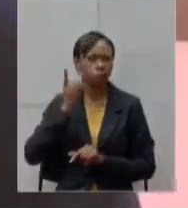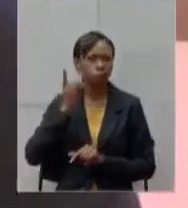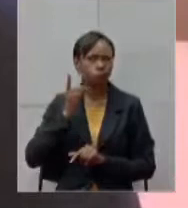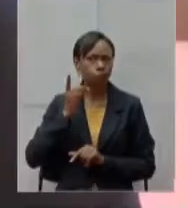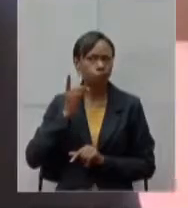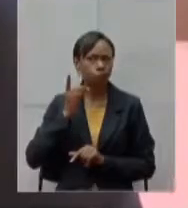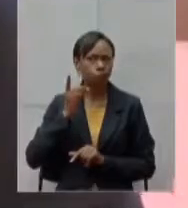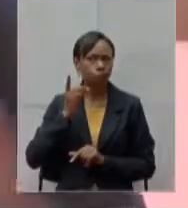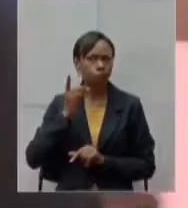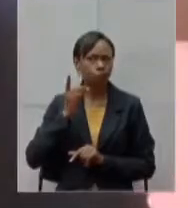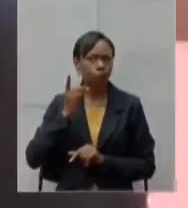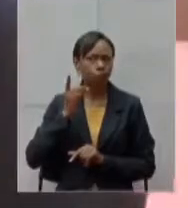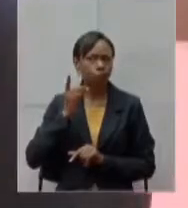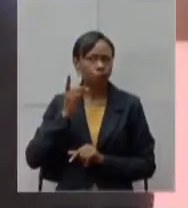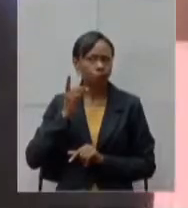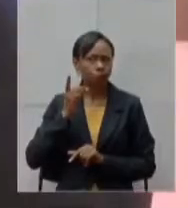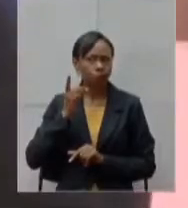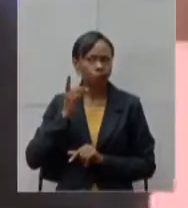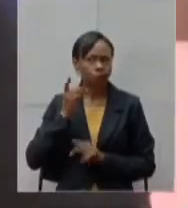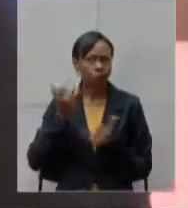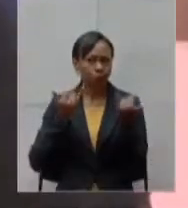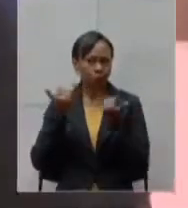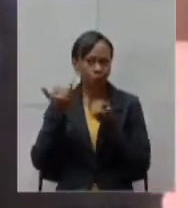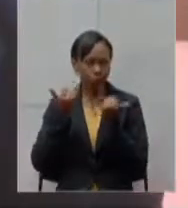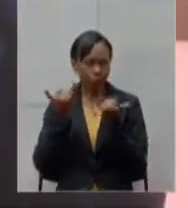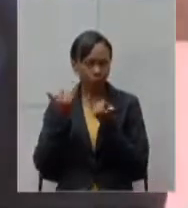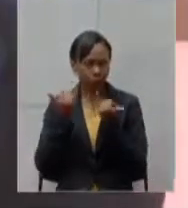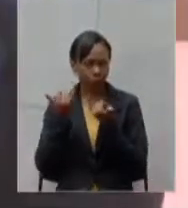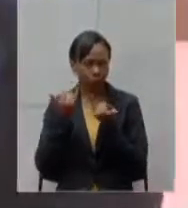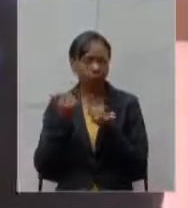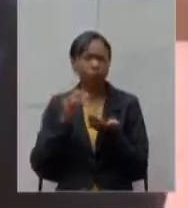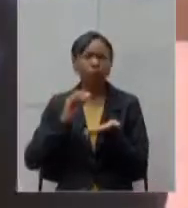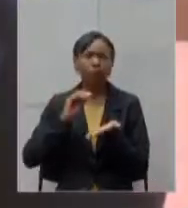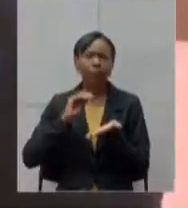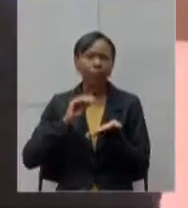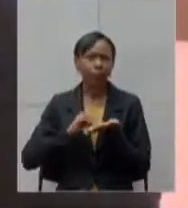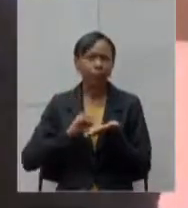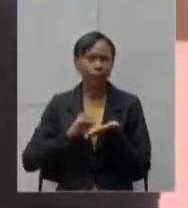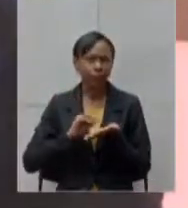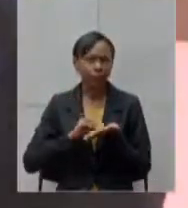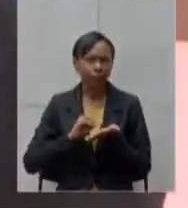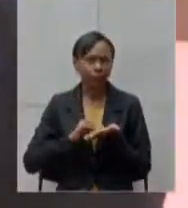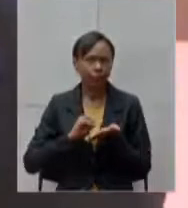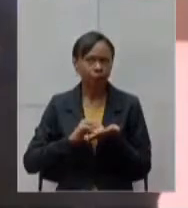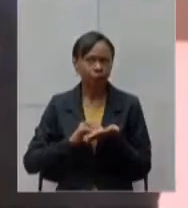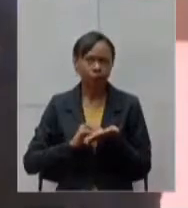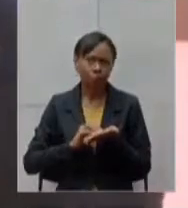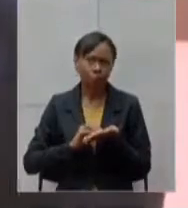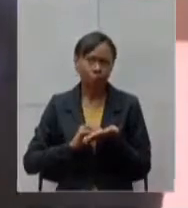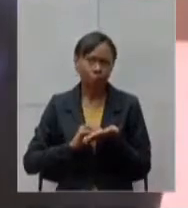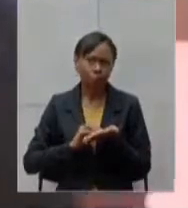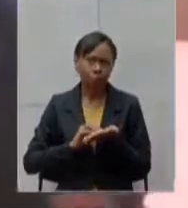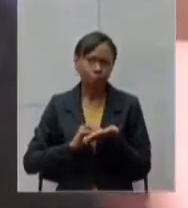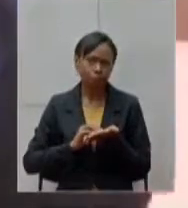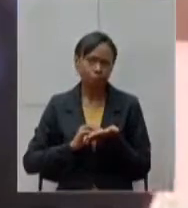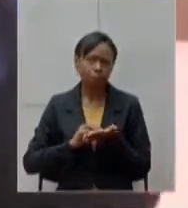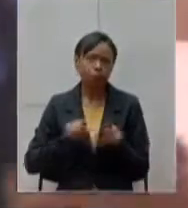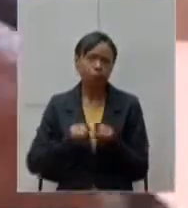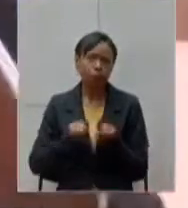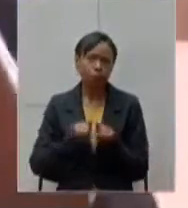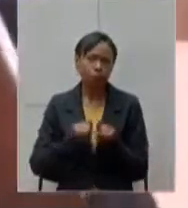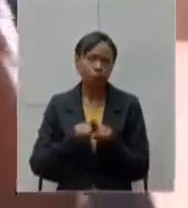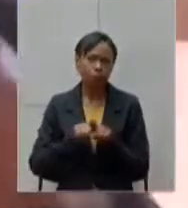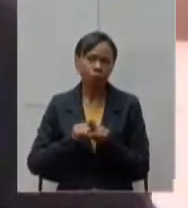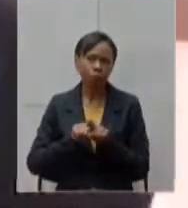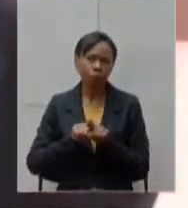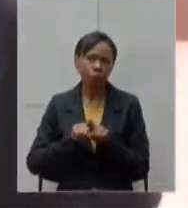testes é que a ineficiência o número de testes que são feitos no estado também o hospital de campanha que já foi